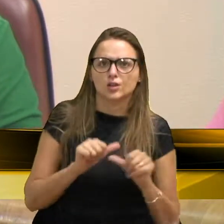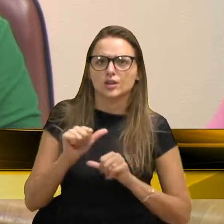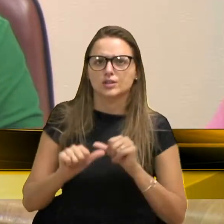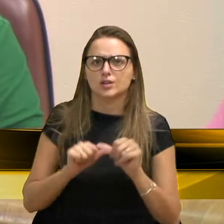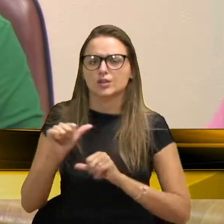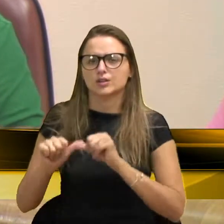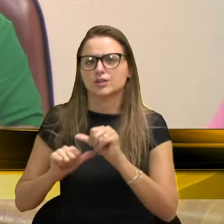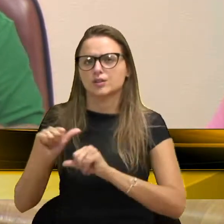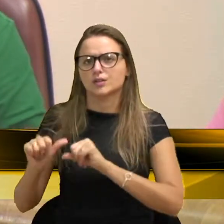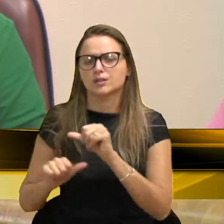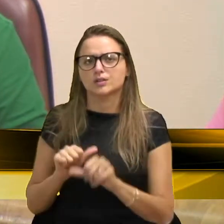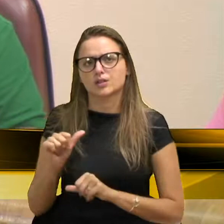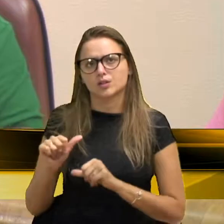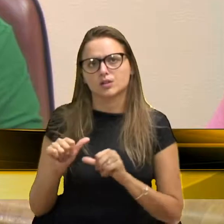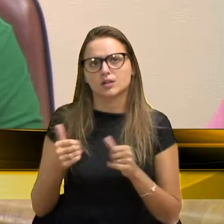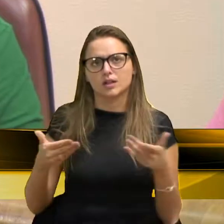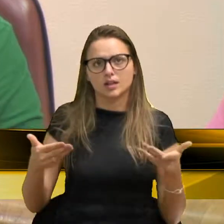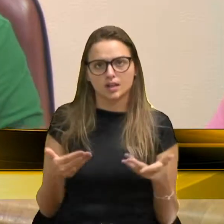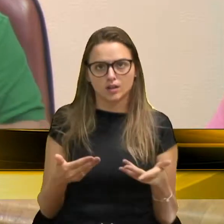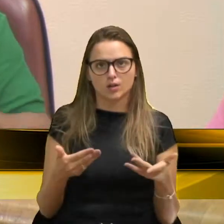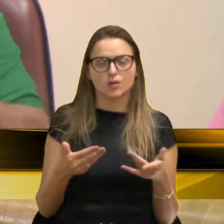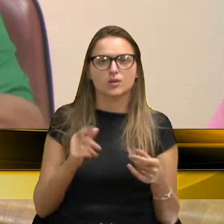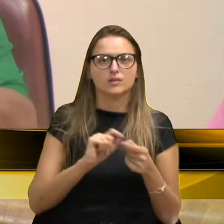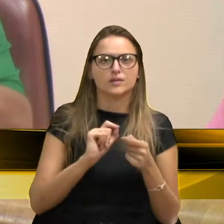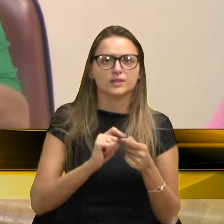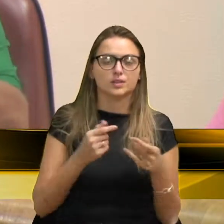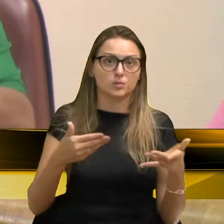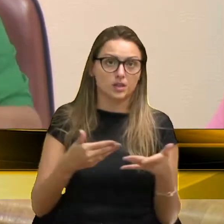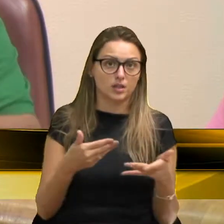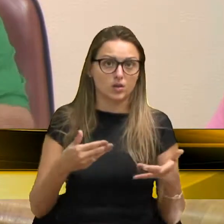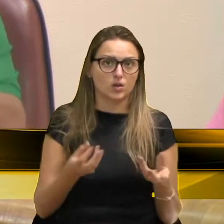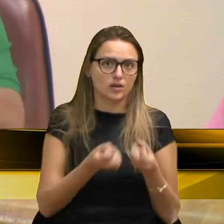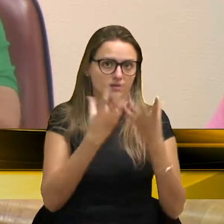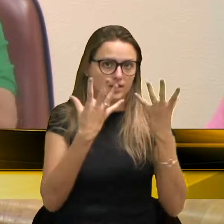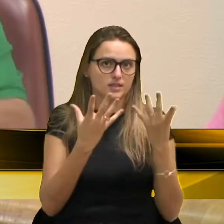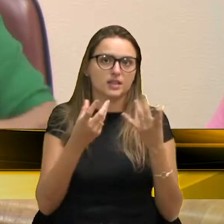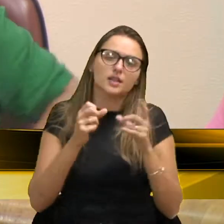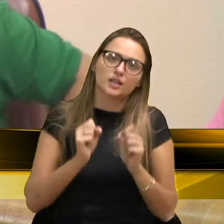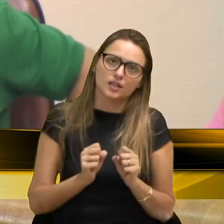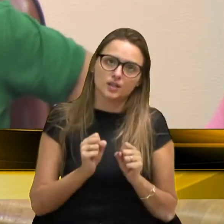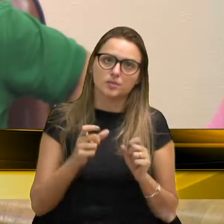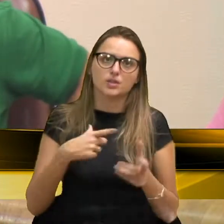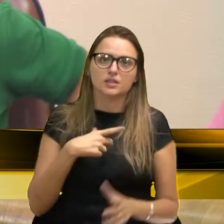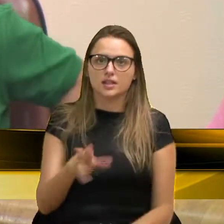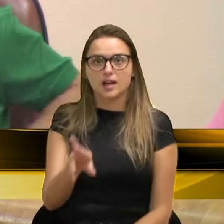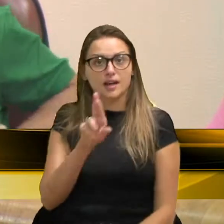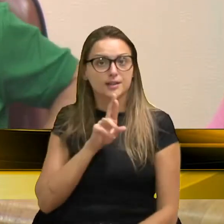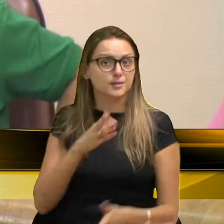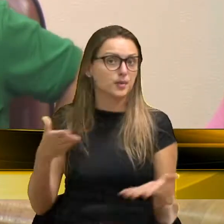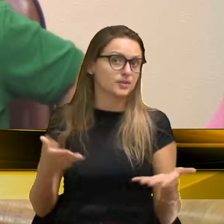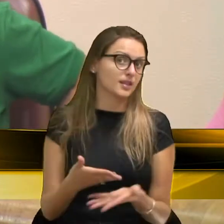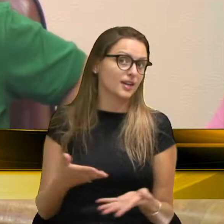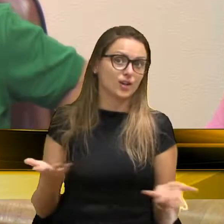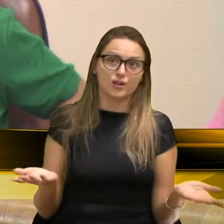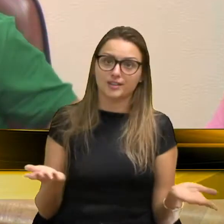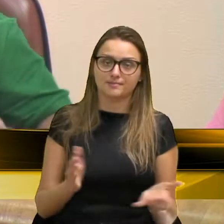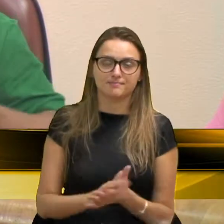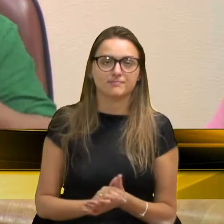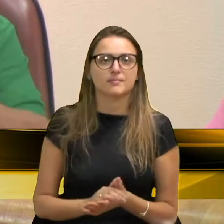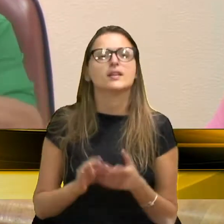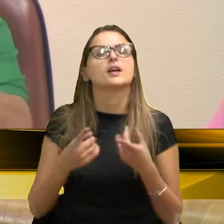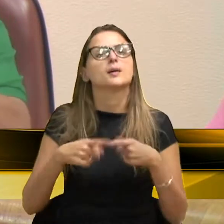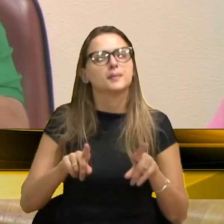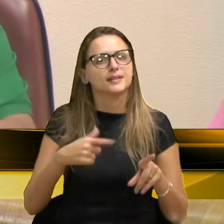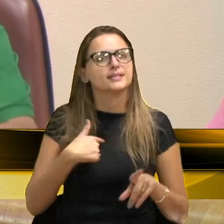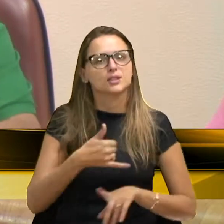da uva está fazendo, para essa festa, que essa informação, poderia ser resolvida agora, poderia ser dada, essa resposta agora, mas